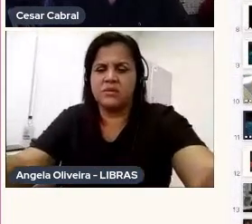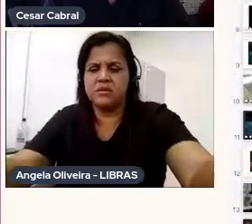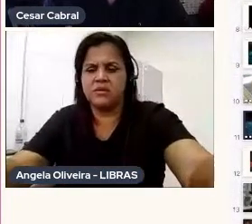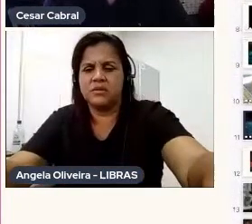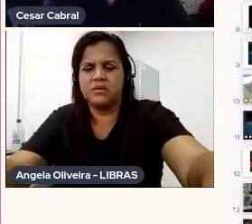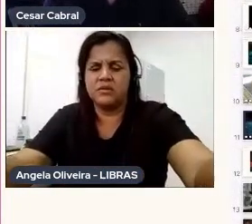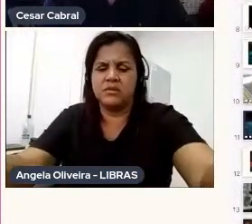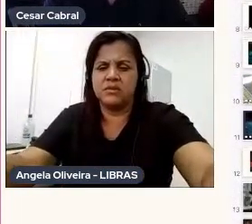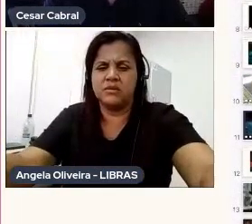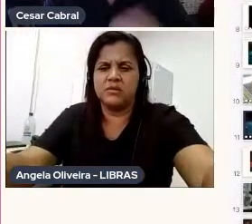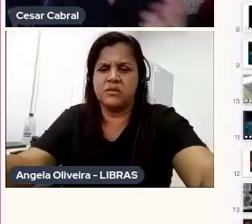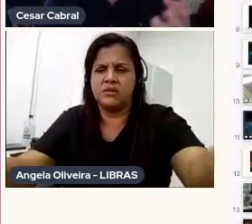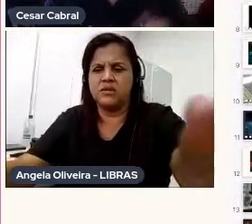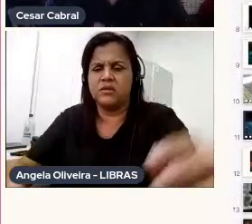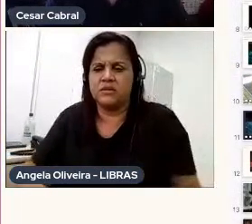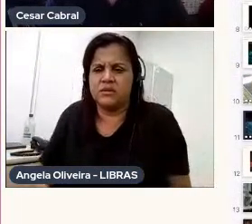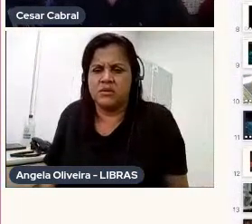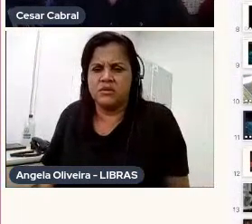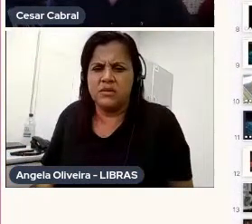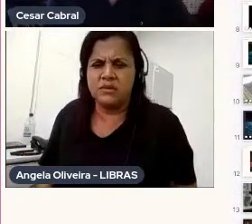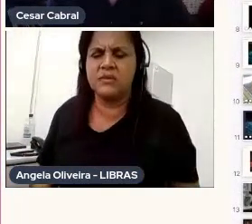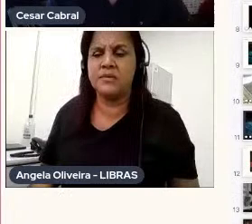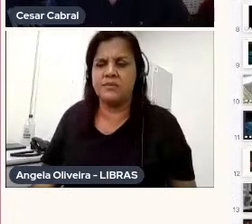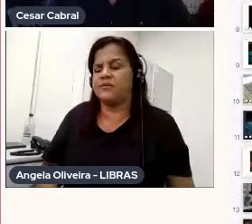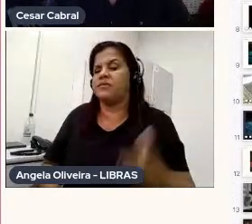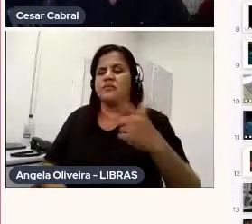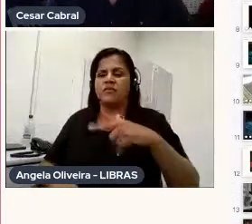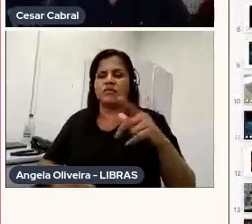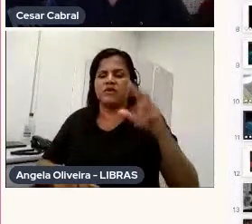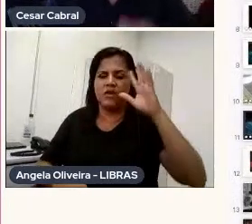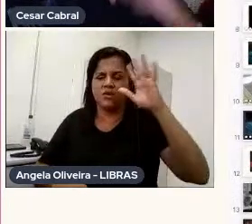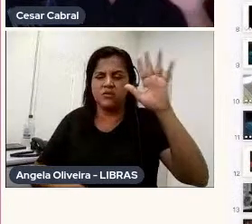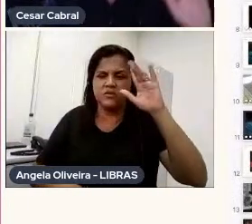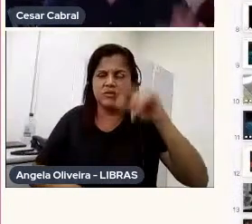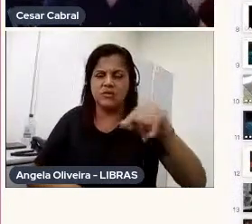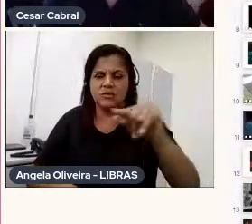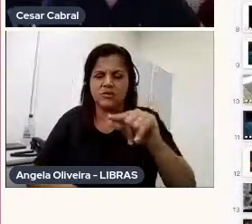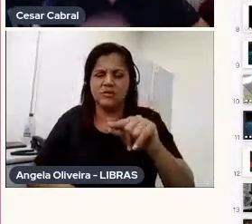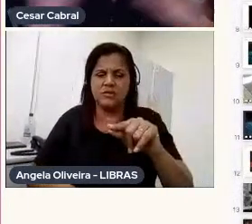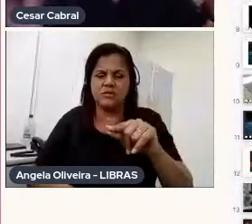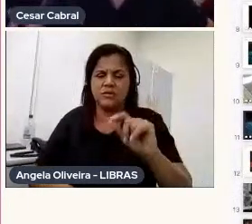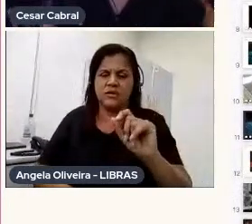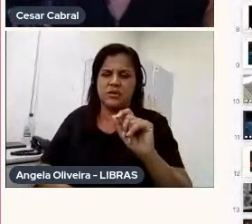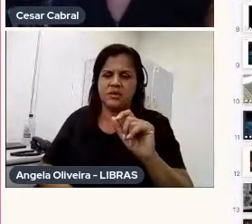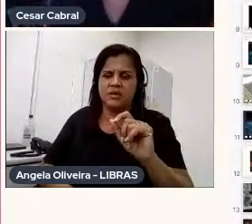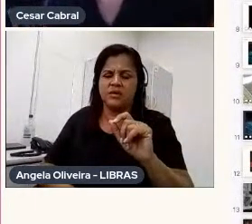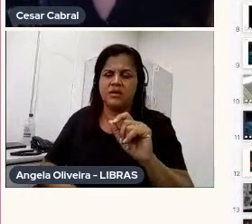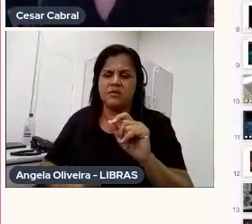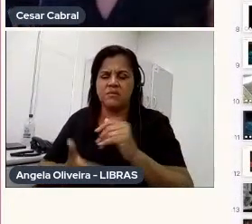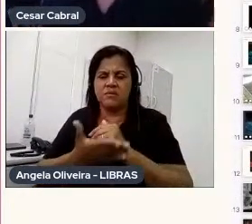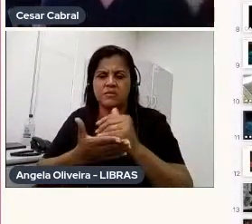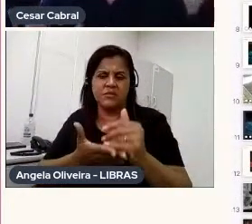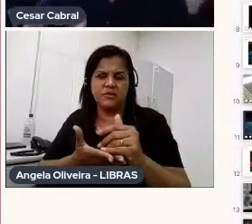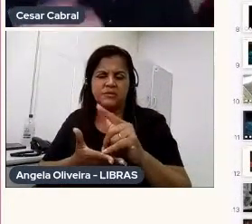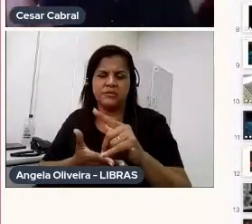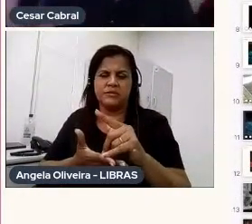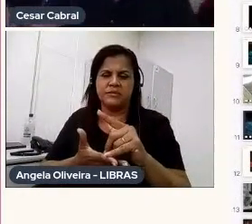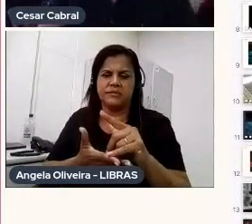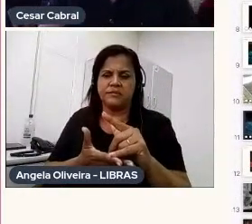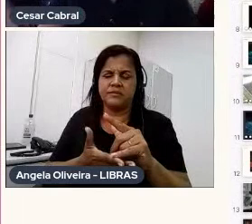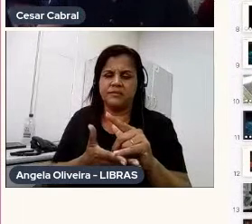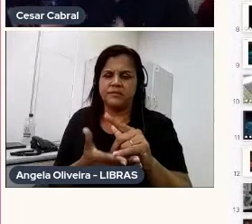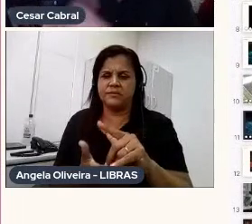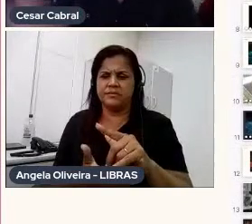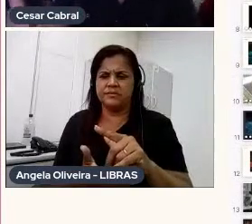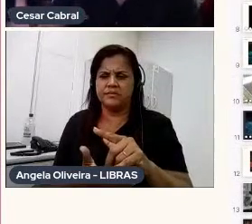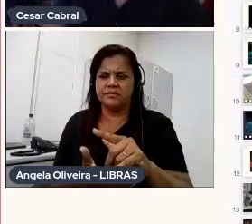eu chamei na época o Daniel Brusson, que fez uma masterclass aqui, que estava começando a carreira, assim, eu também, foi uma parceria que continua